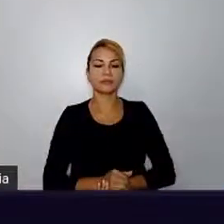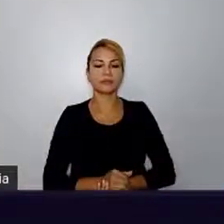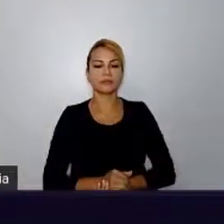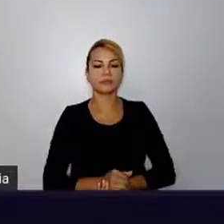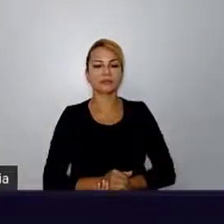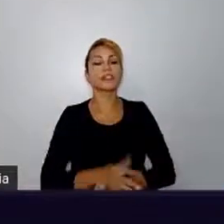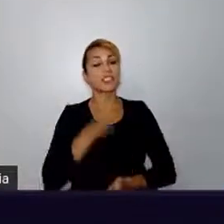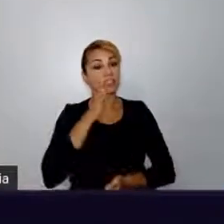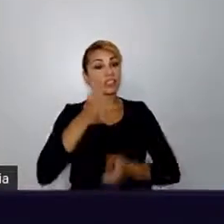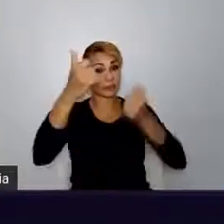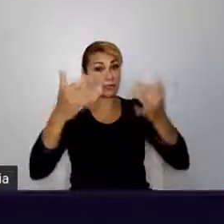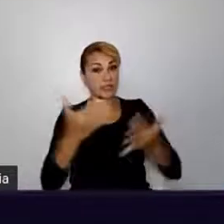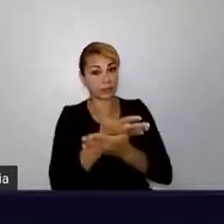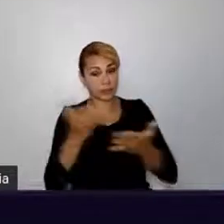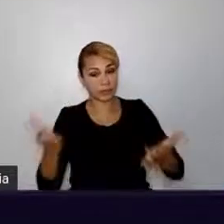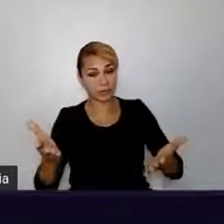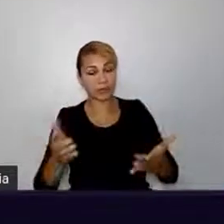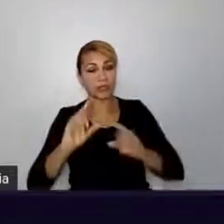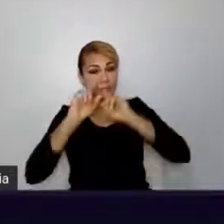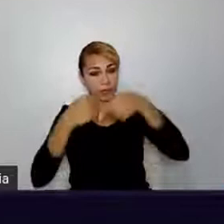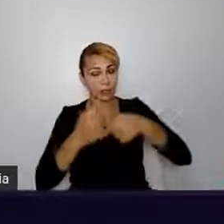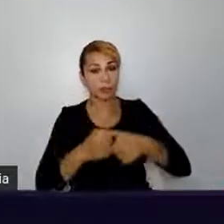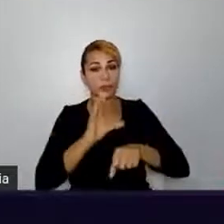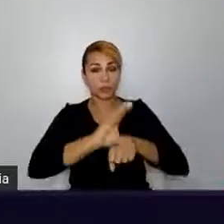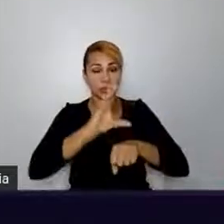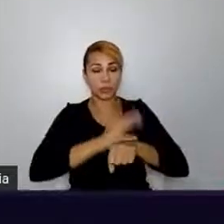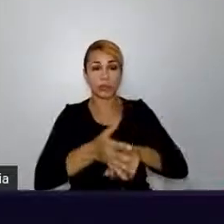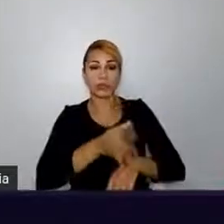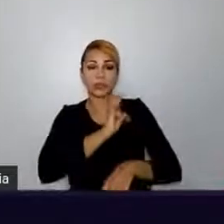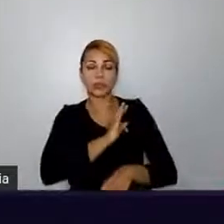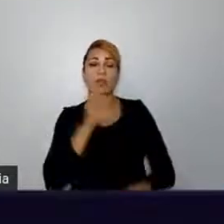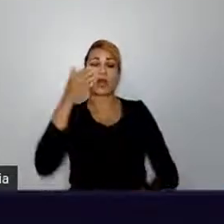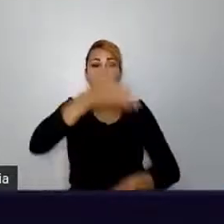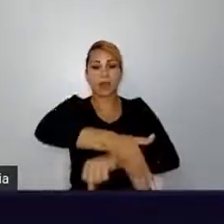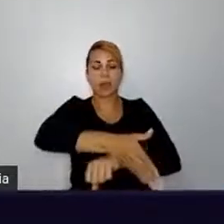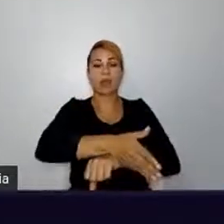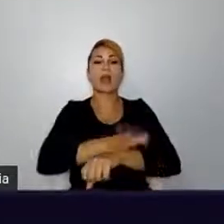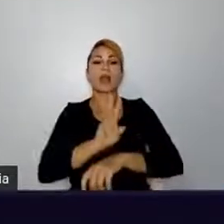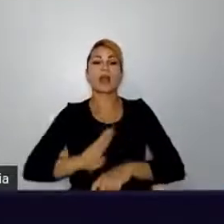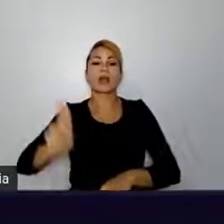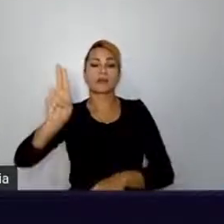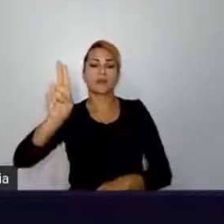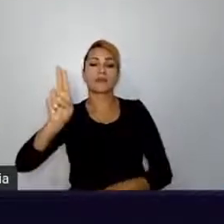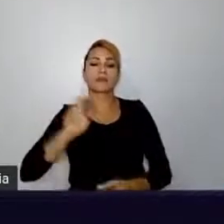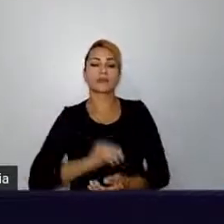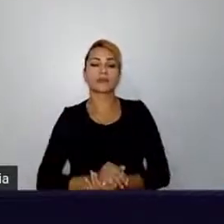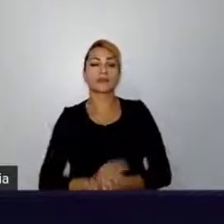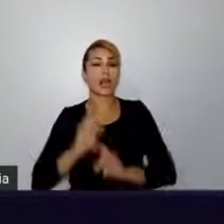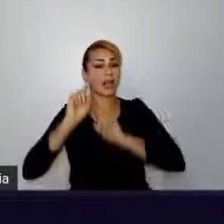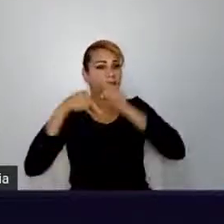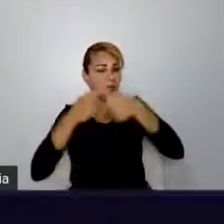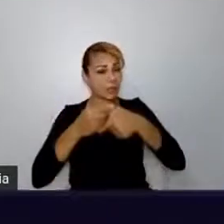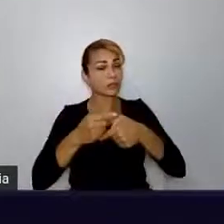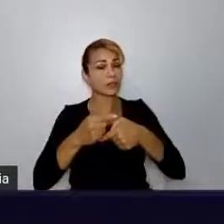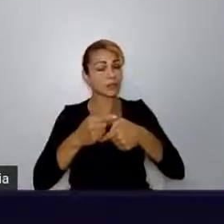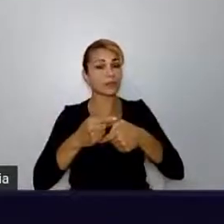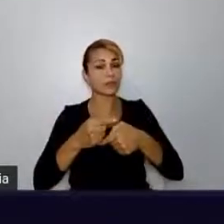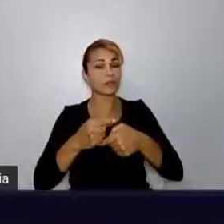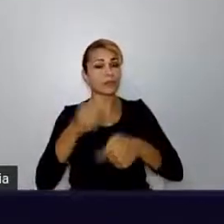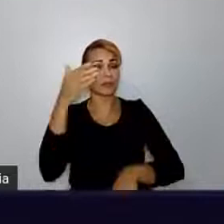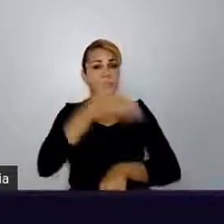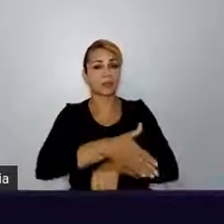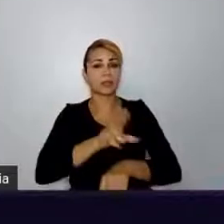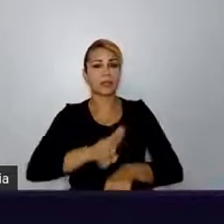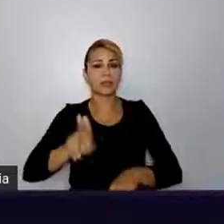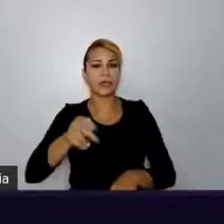com vocês que depois do curso técnico eu entrei na universidade. E logo depois que eu entrei na universidade, tipo, muito pouco